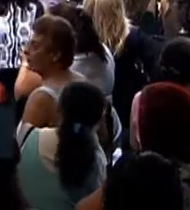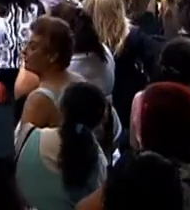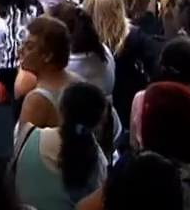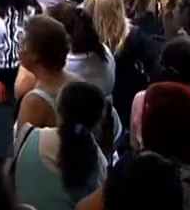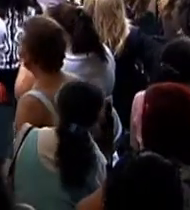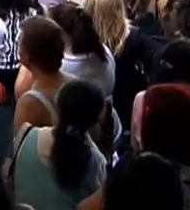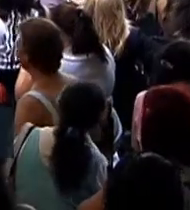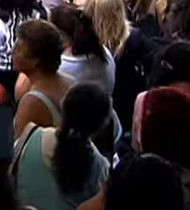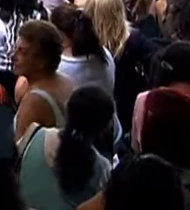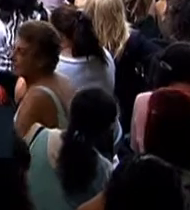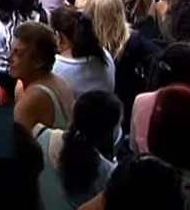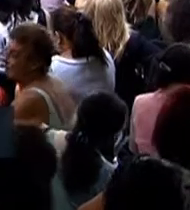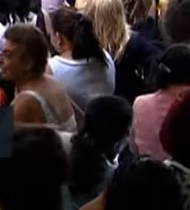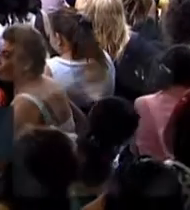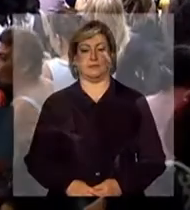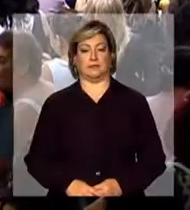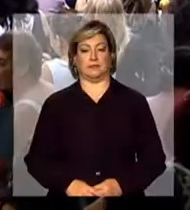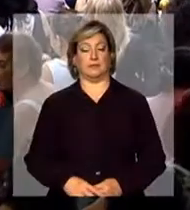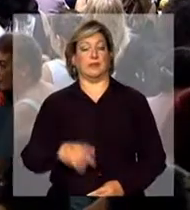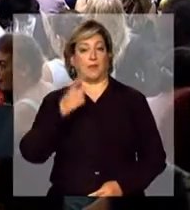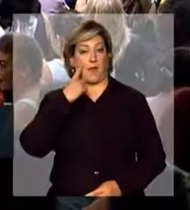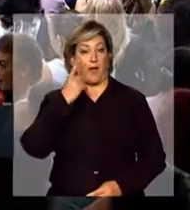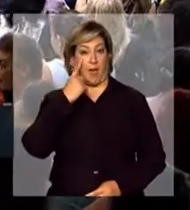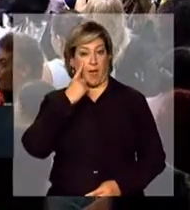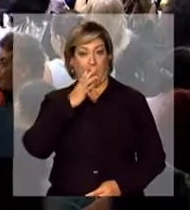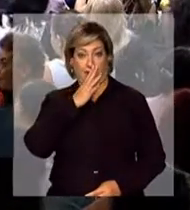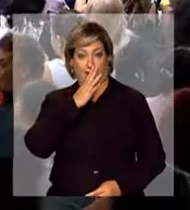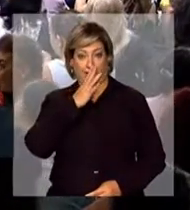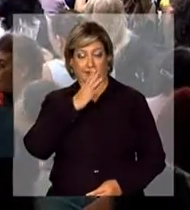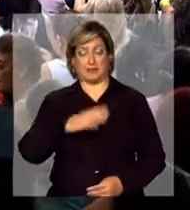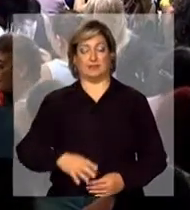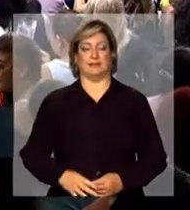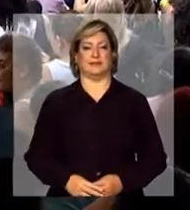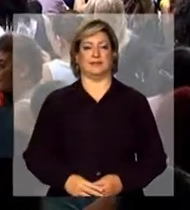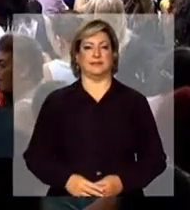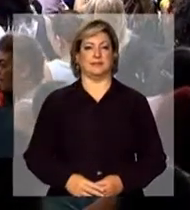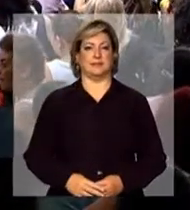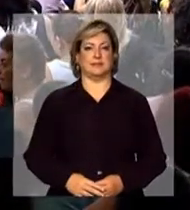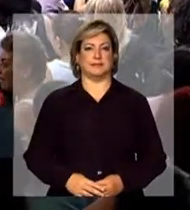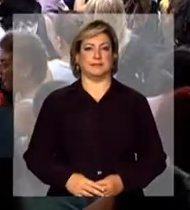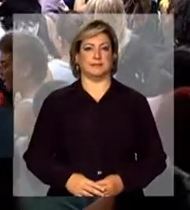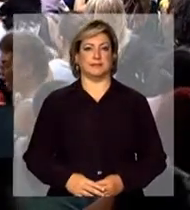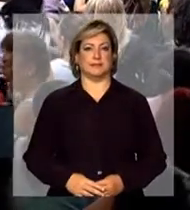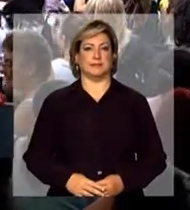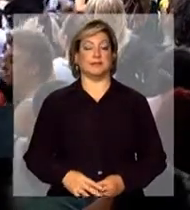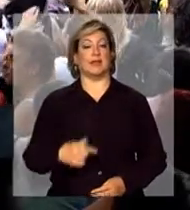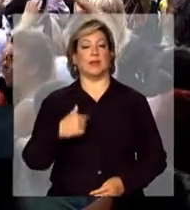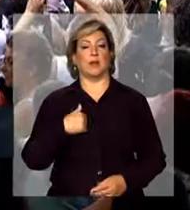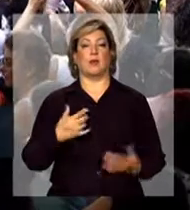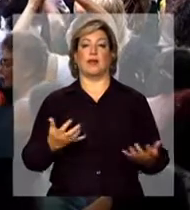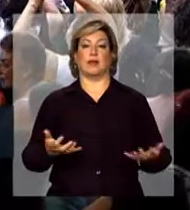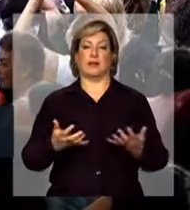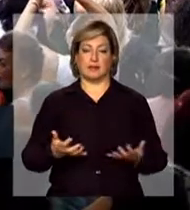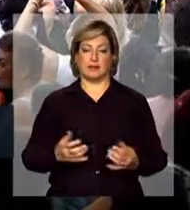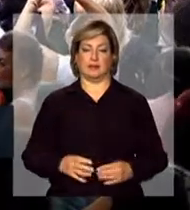Olha só, eu queria